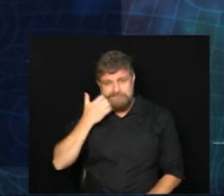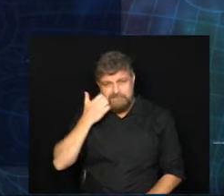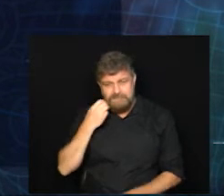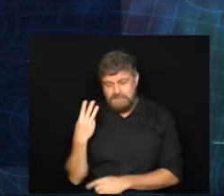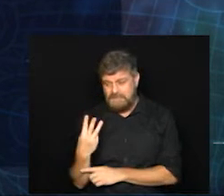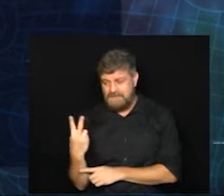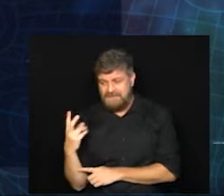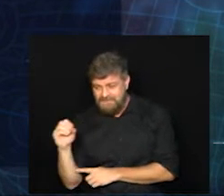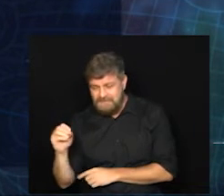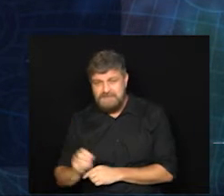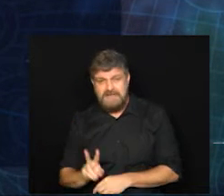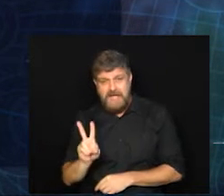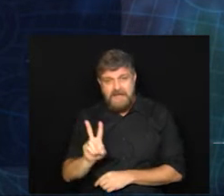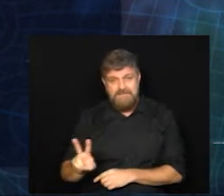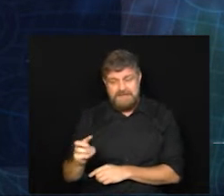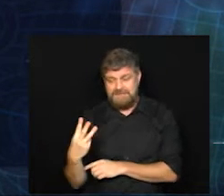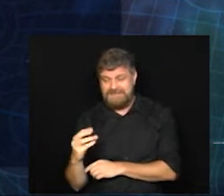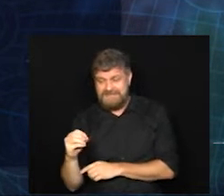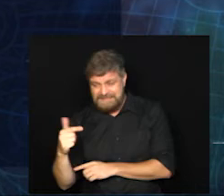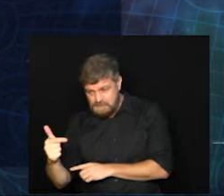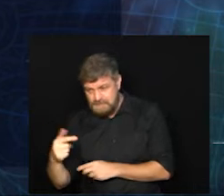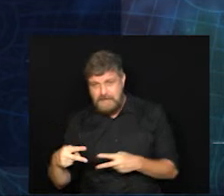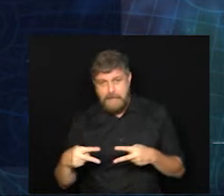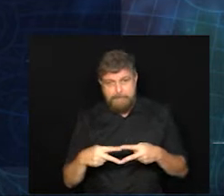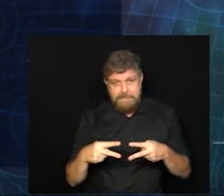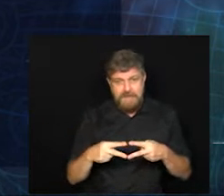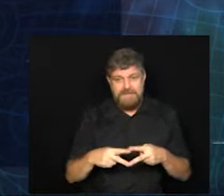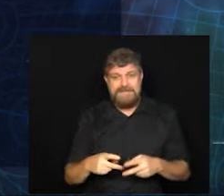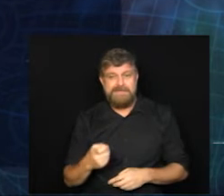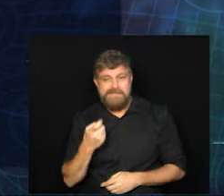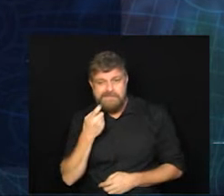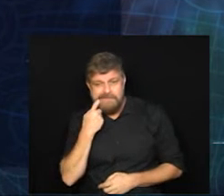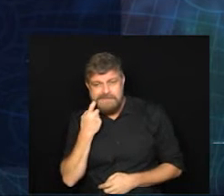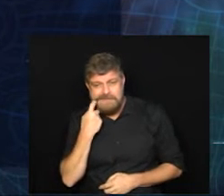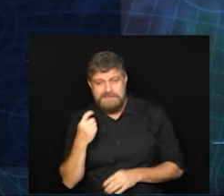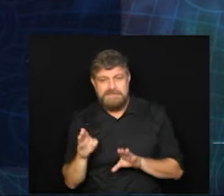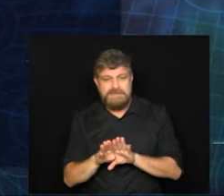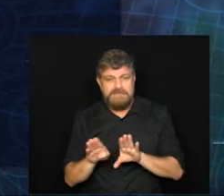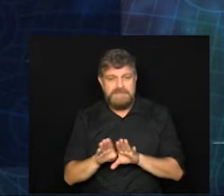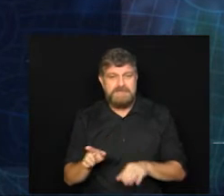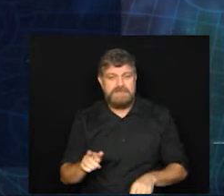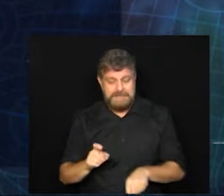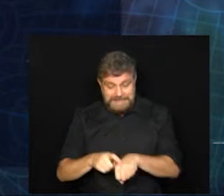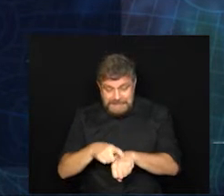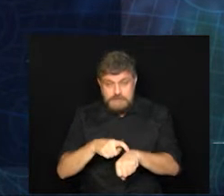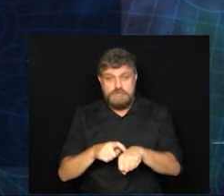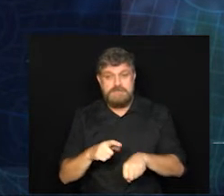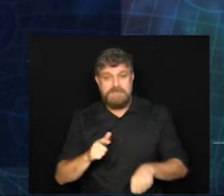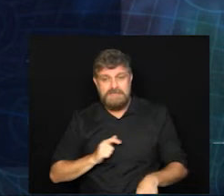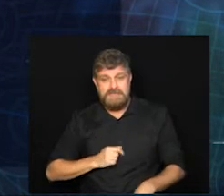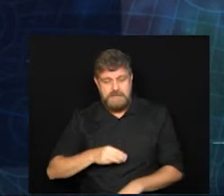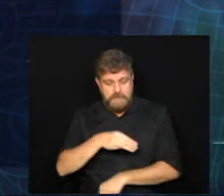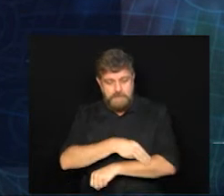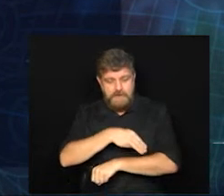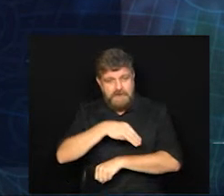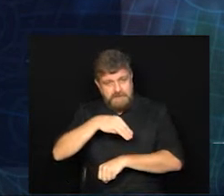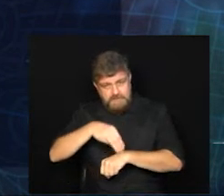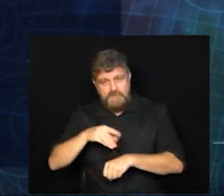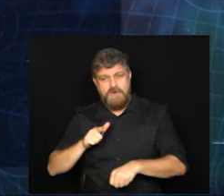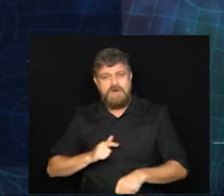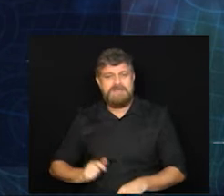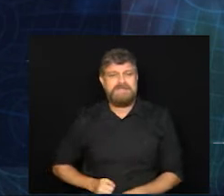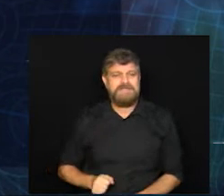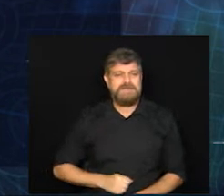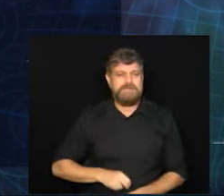302. Depois aparecem Paulínia, Itatiba, Nova Odessa, Montemor, Vinhedo, Jaguariúna,